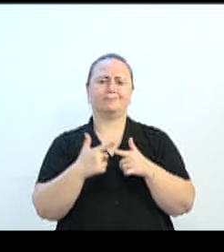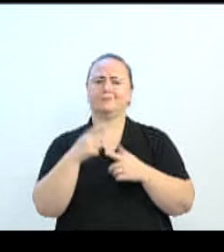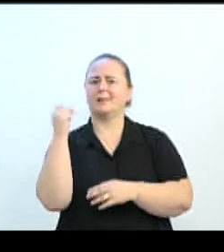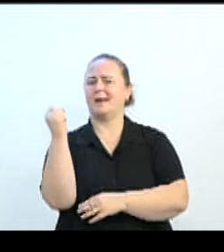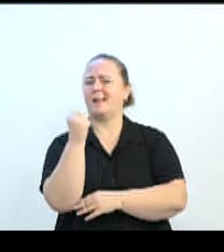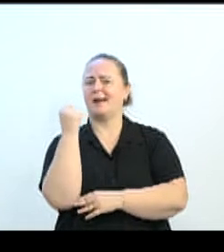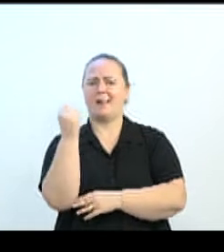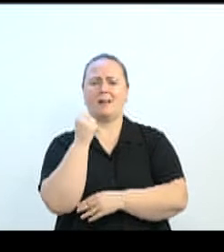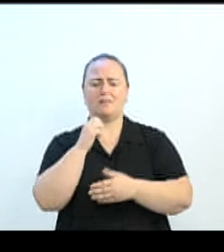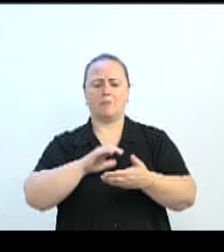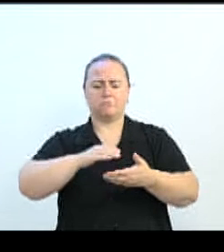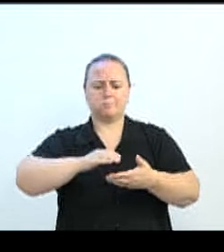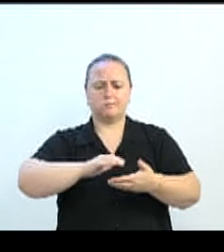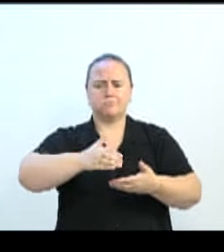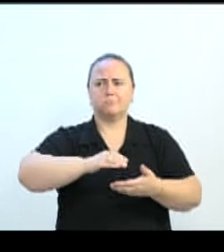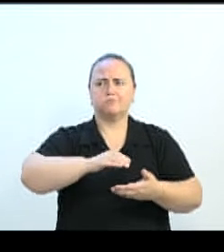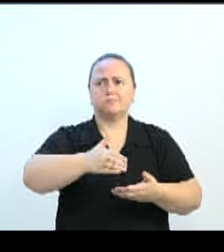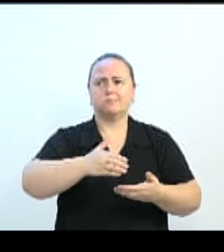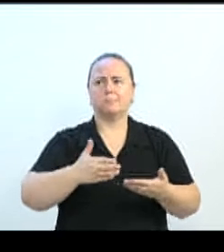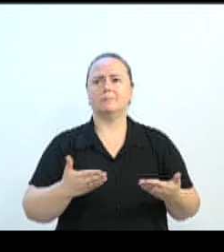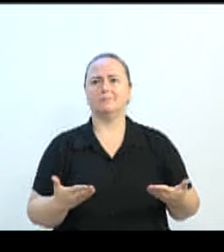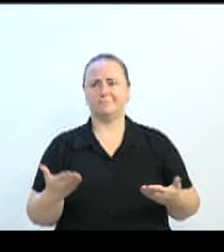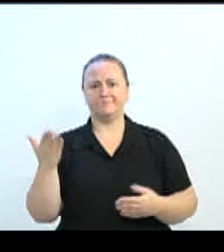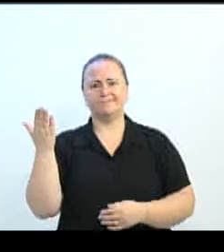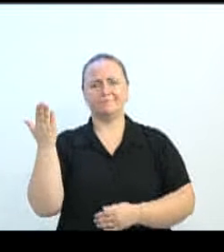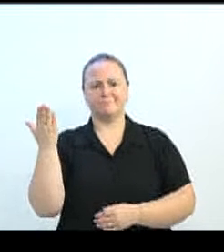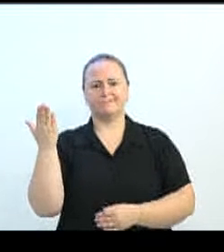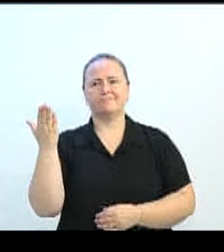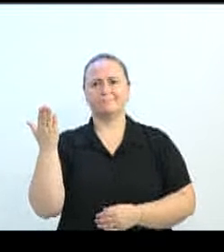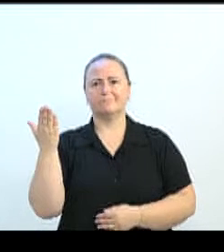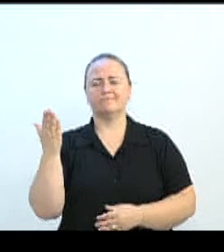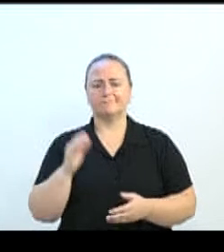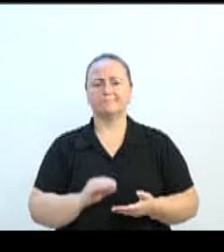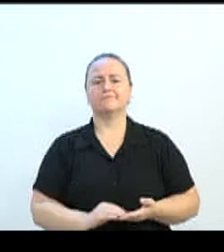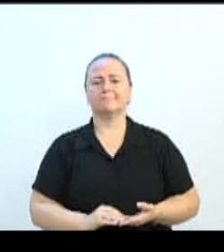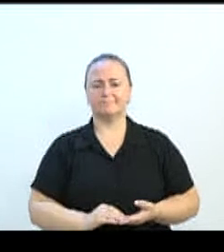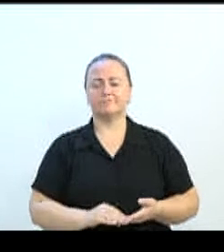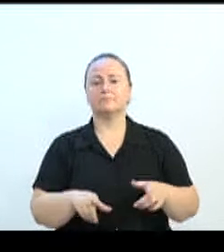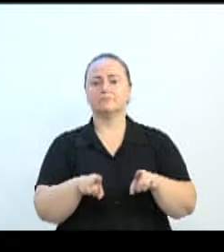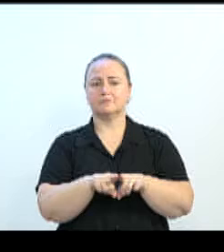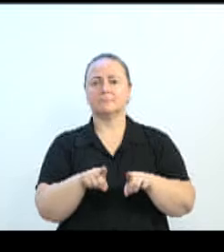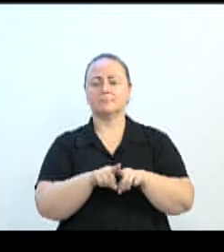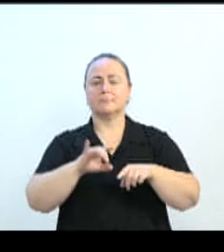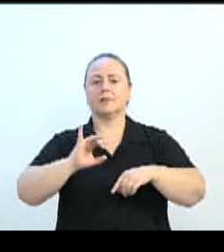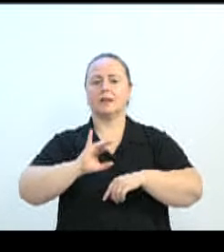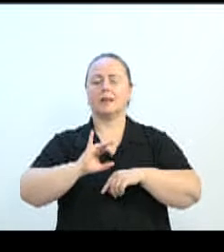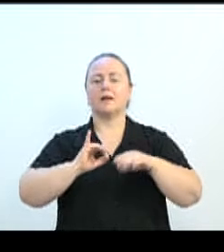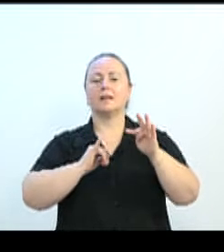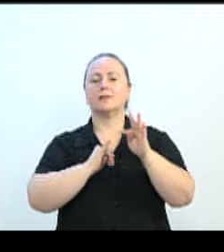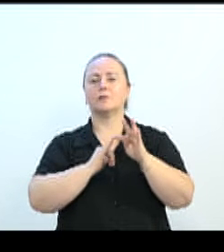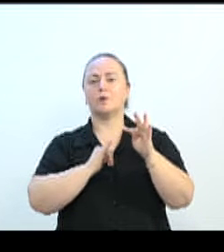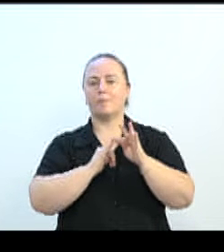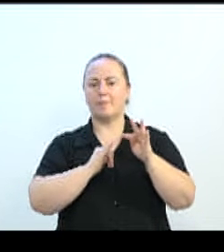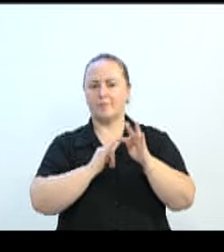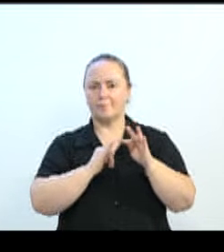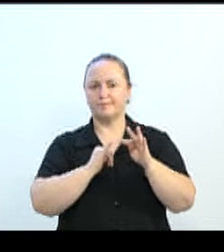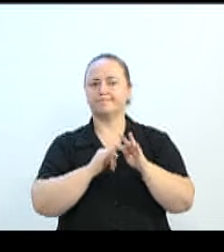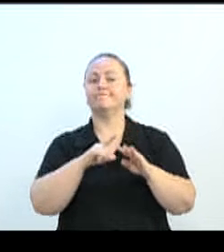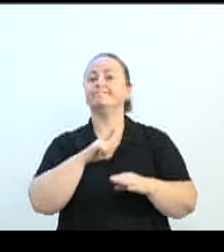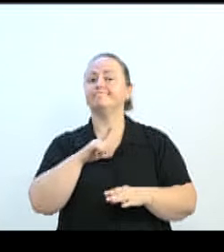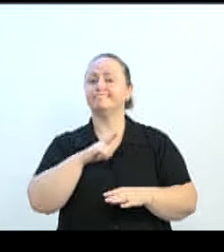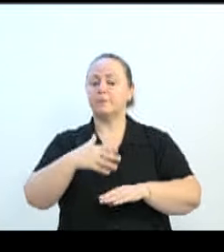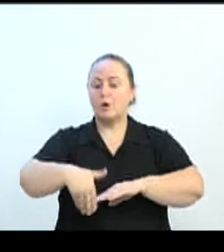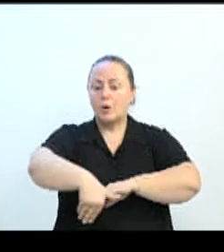na cidade de Blumenau que precisam dessa atenção. Nós já estamos trabalhando também na região da Itapavazinha, nós temos uma rua muito preocupante lá,